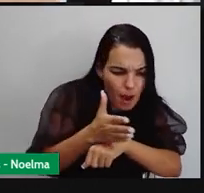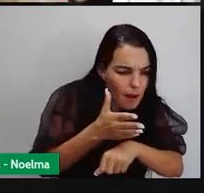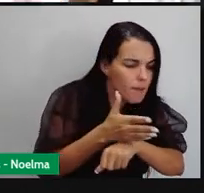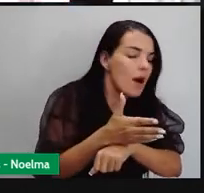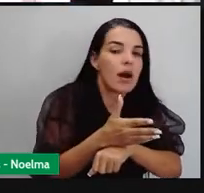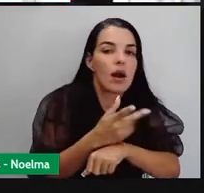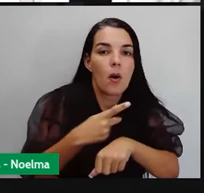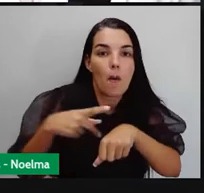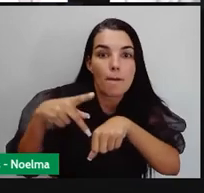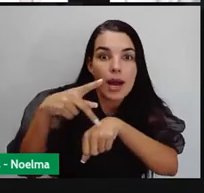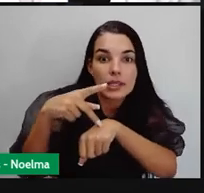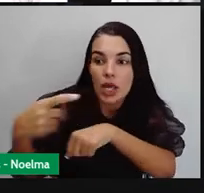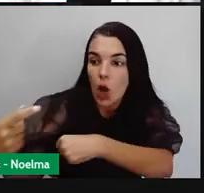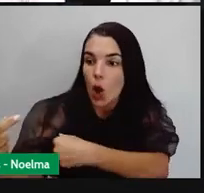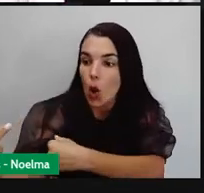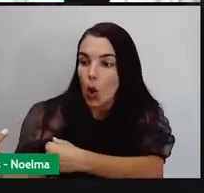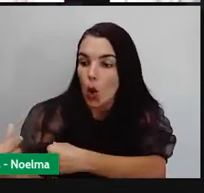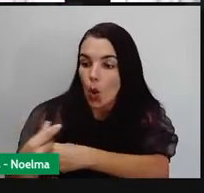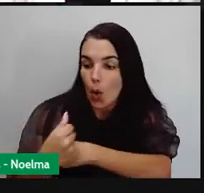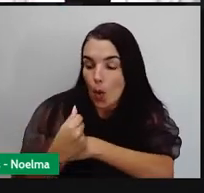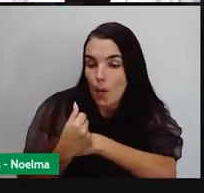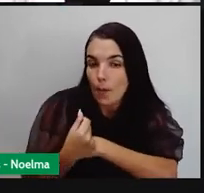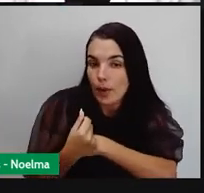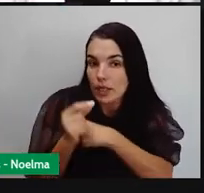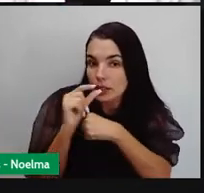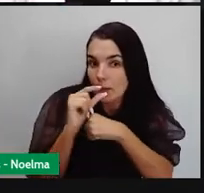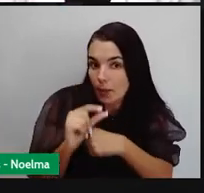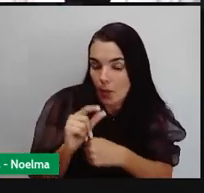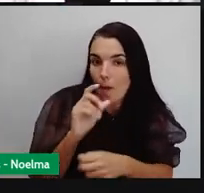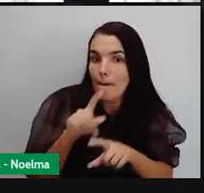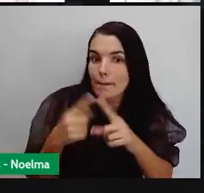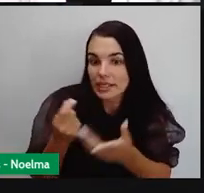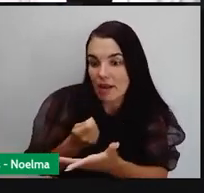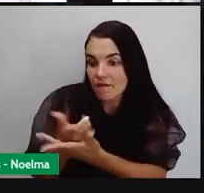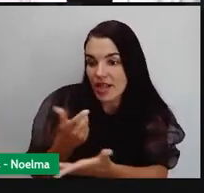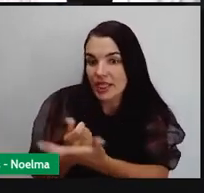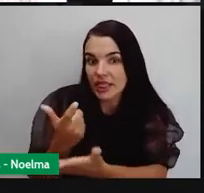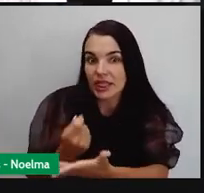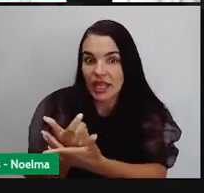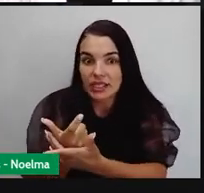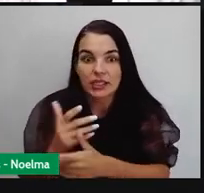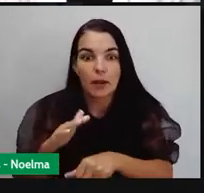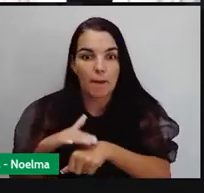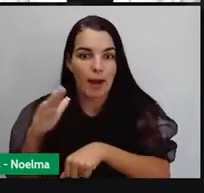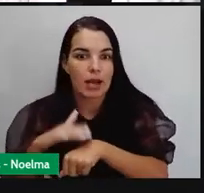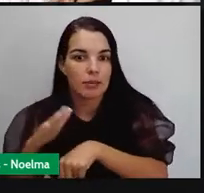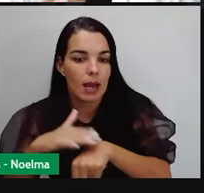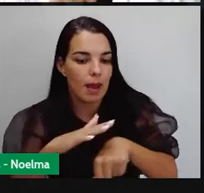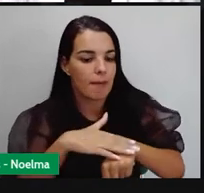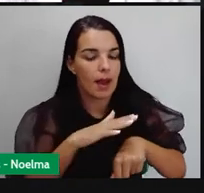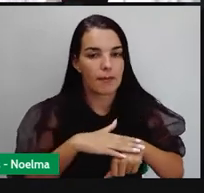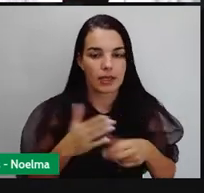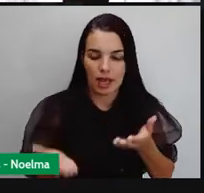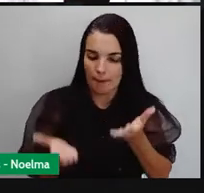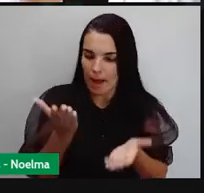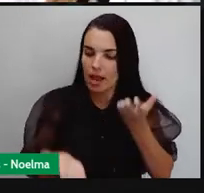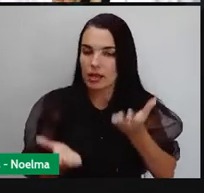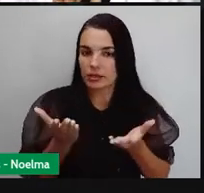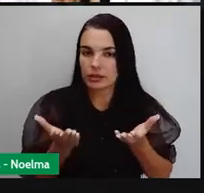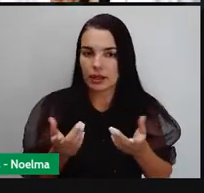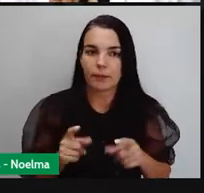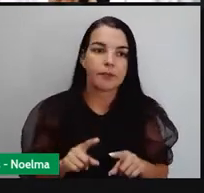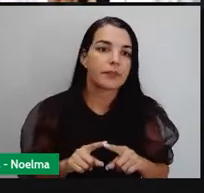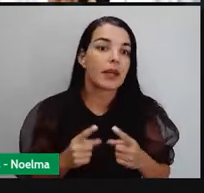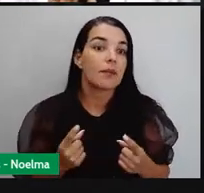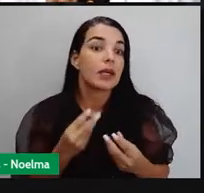comprasse pouco e vendesse muito. Balança comercial positiva. Como o governo poderia